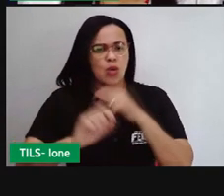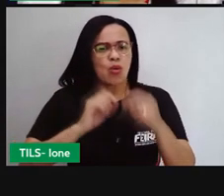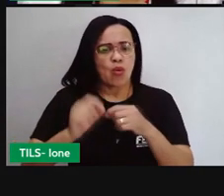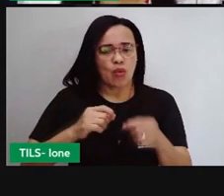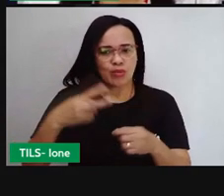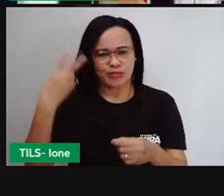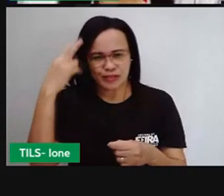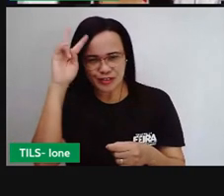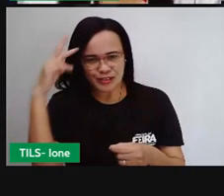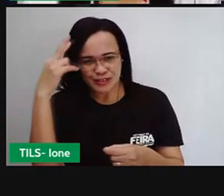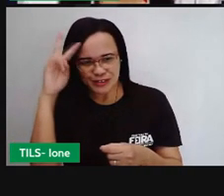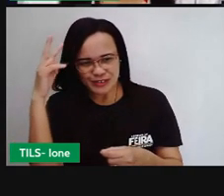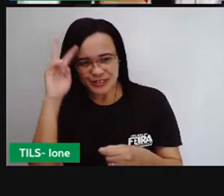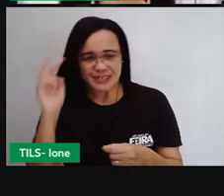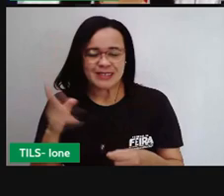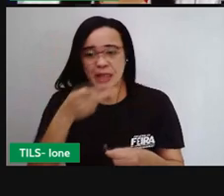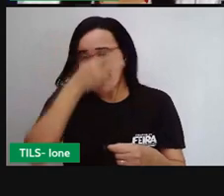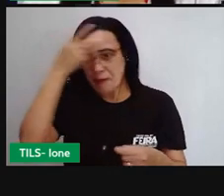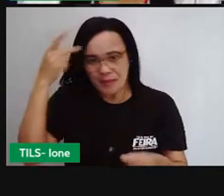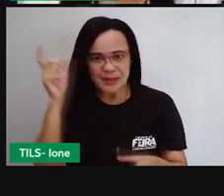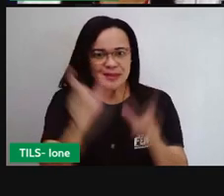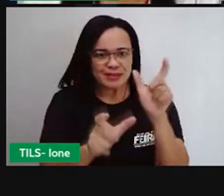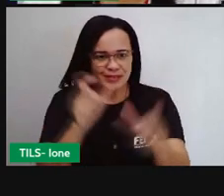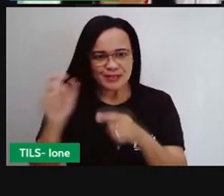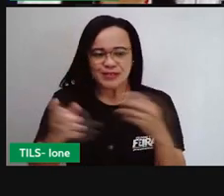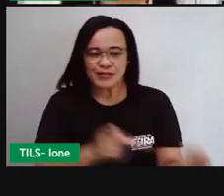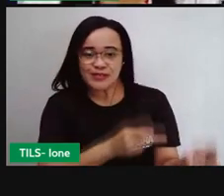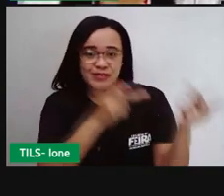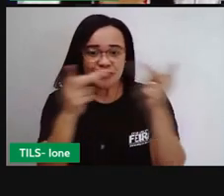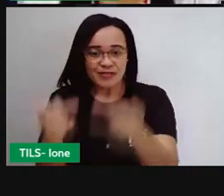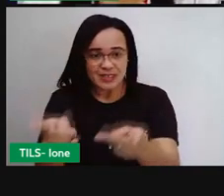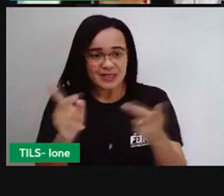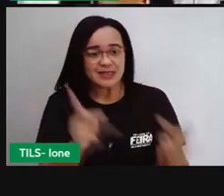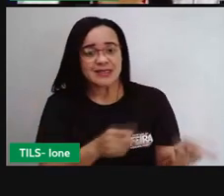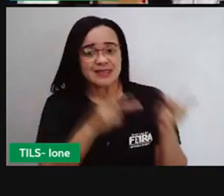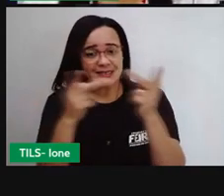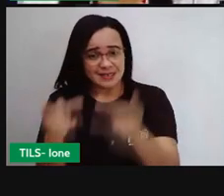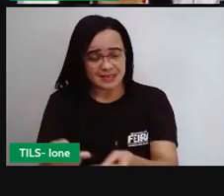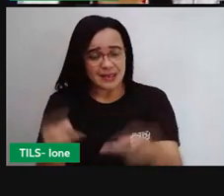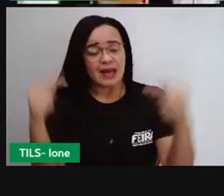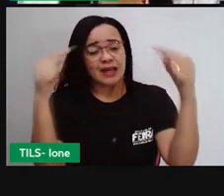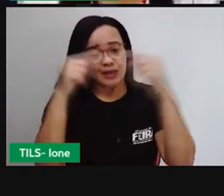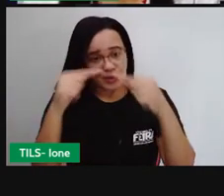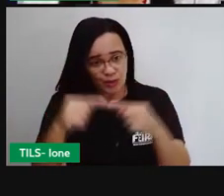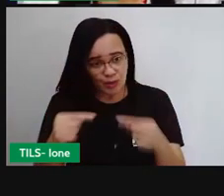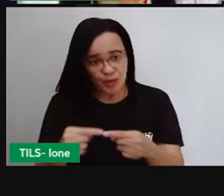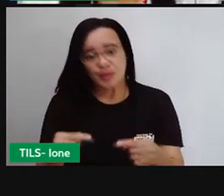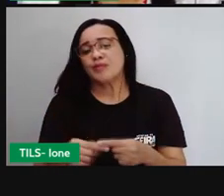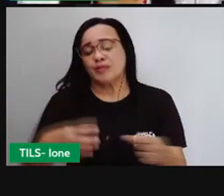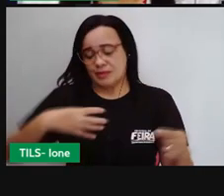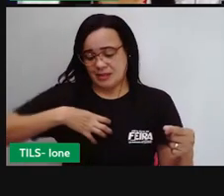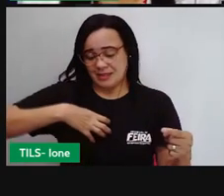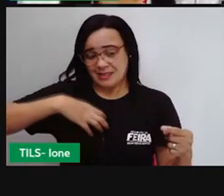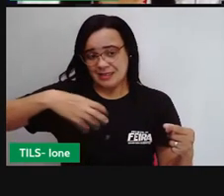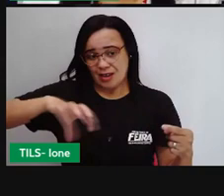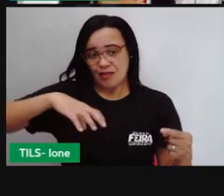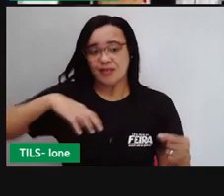Constituição, ali no que se considera a cidade de Salvador, né? Salvador passa aí por mais de...